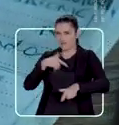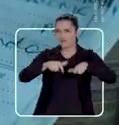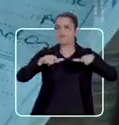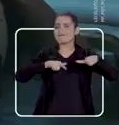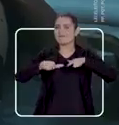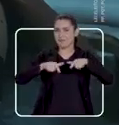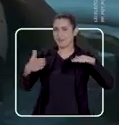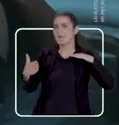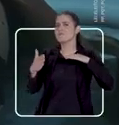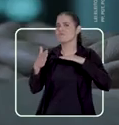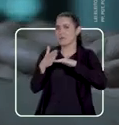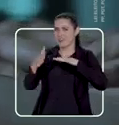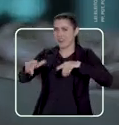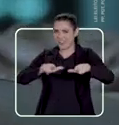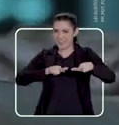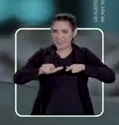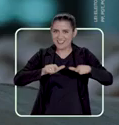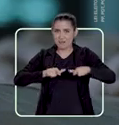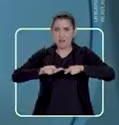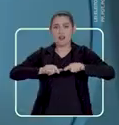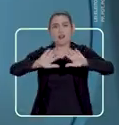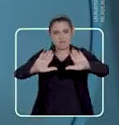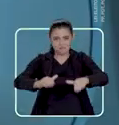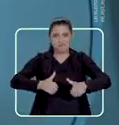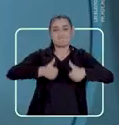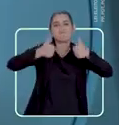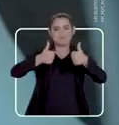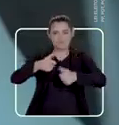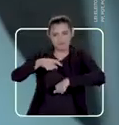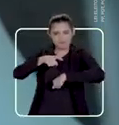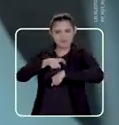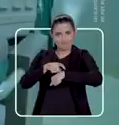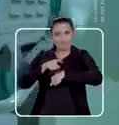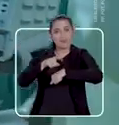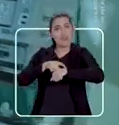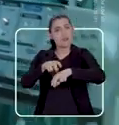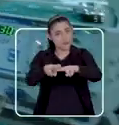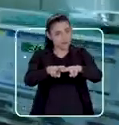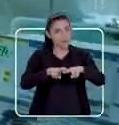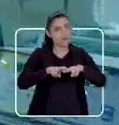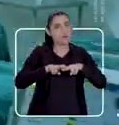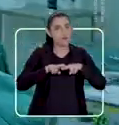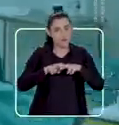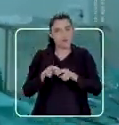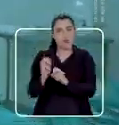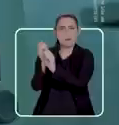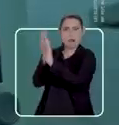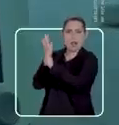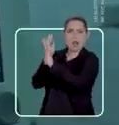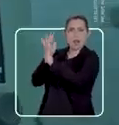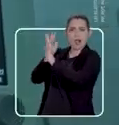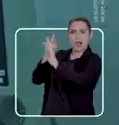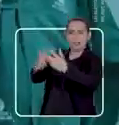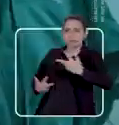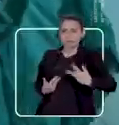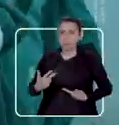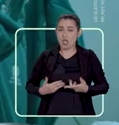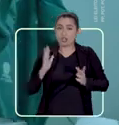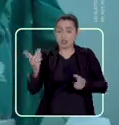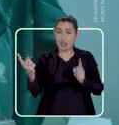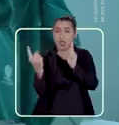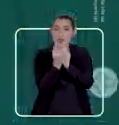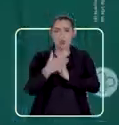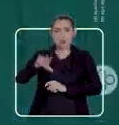gente. Moderno é trabalhar para recuperar o tempo. Por isso, o mutirão de cirurgias já